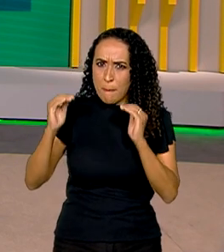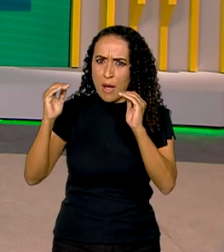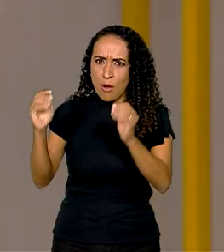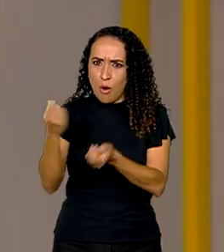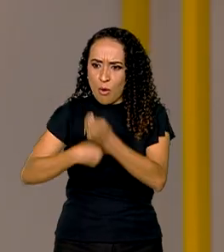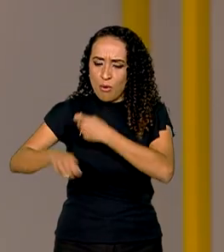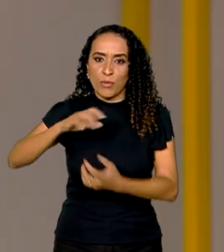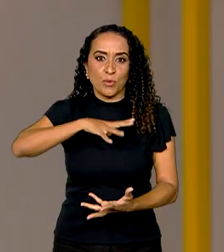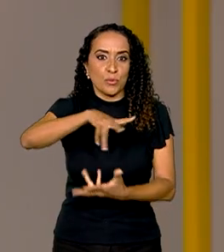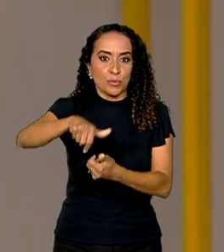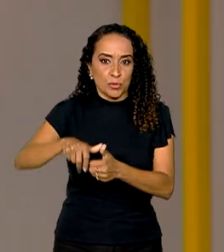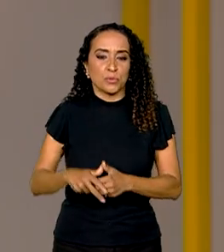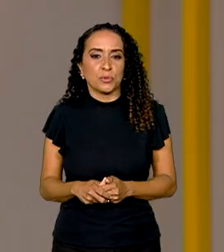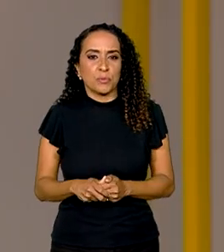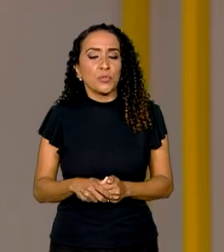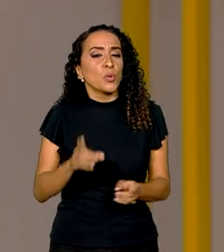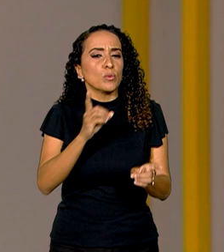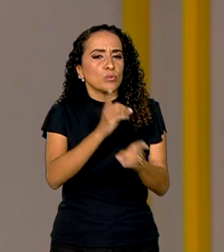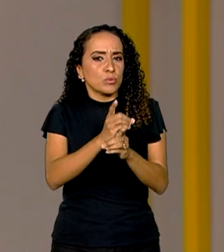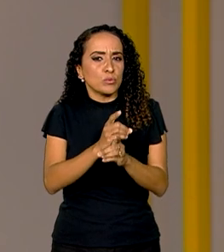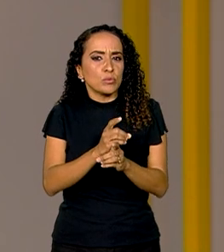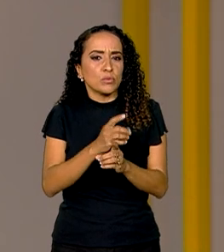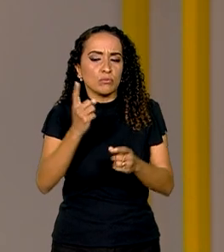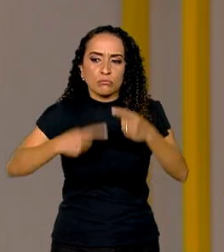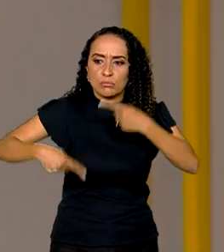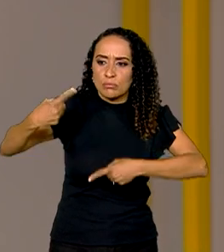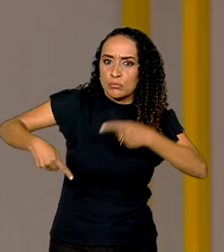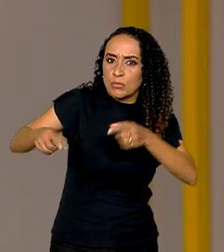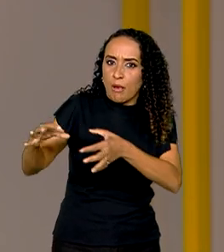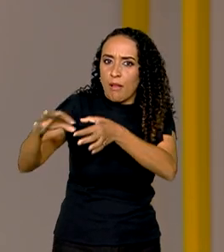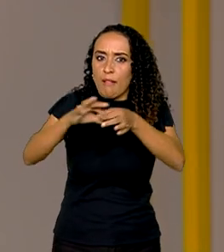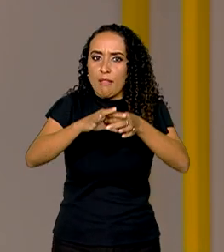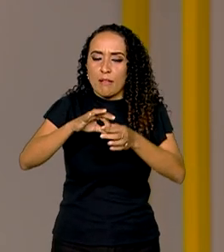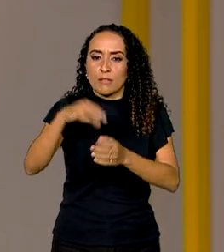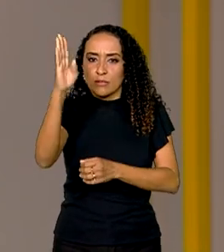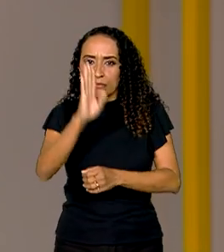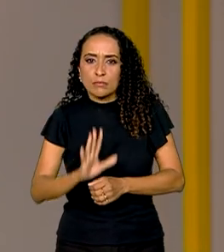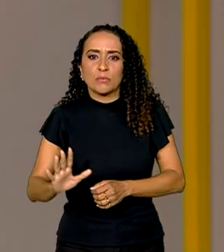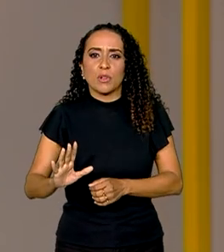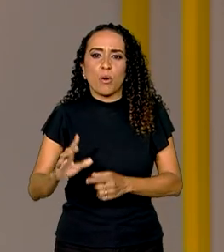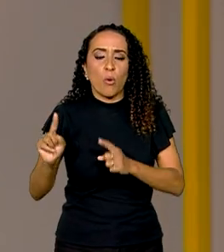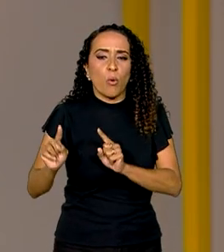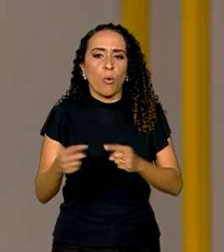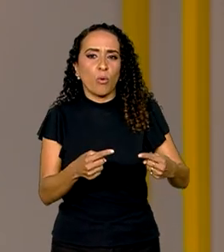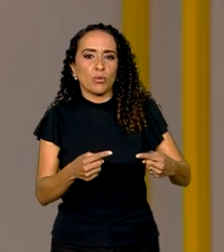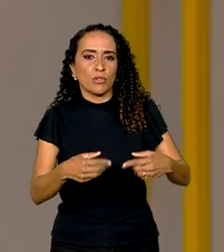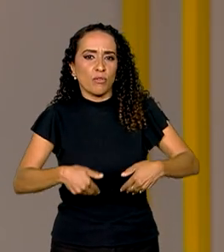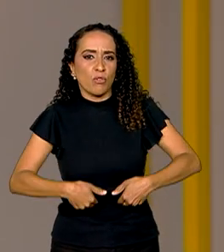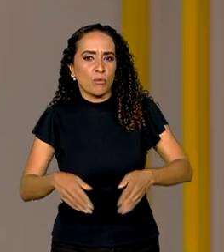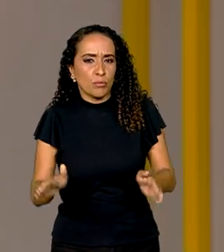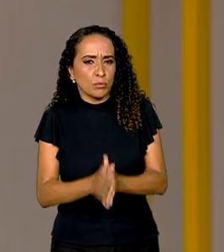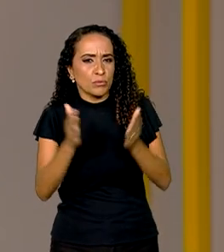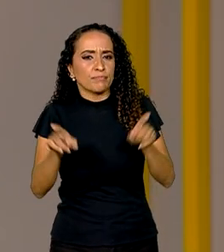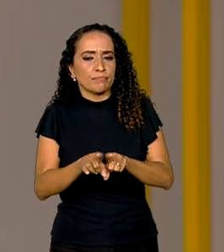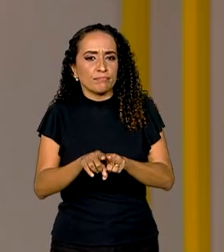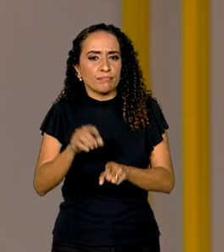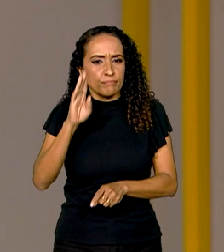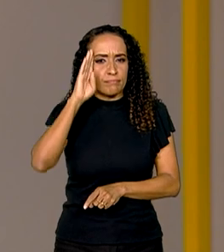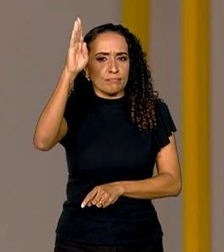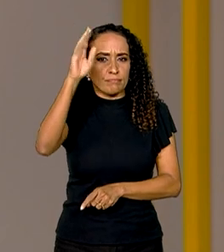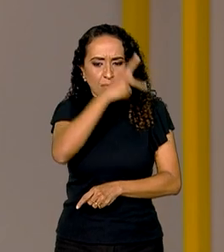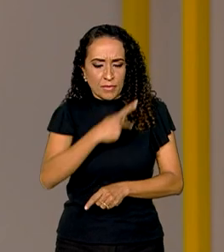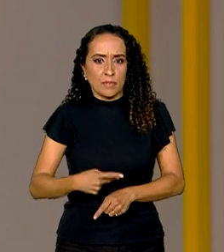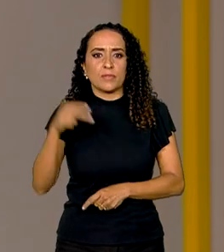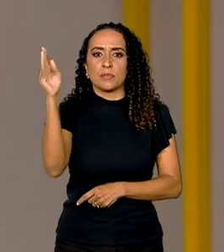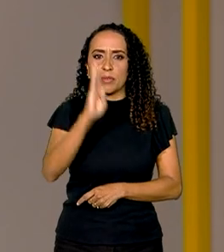do mundo. Nesses encontros, foi discutida a Aliança Global contra a Fome e a Pobreza, uma das iniciativas da presidência